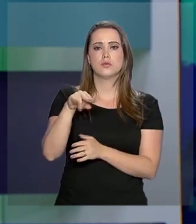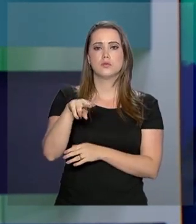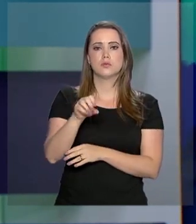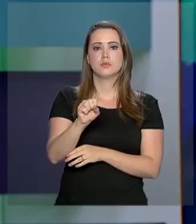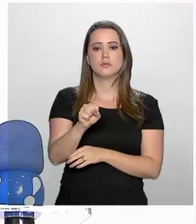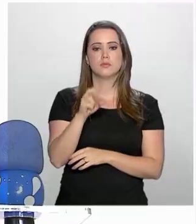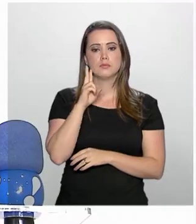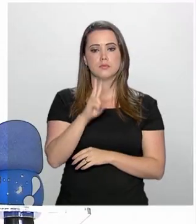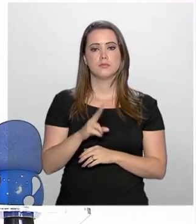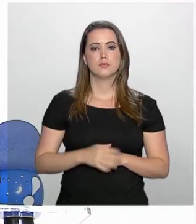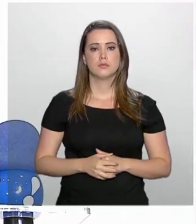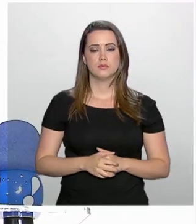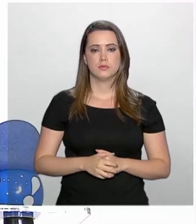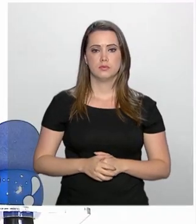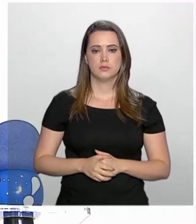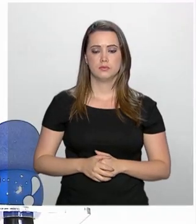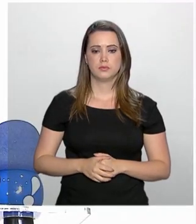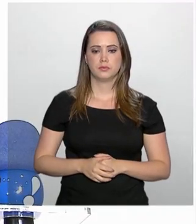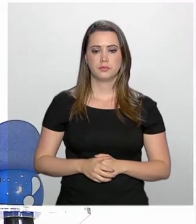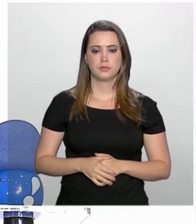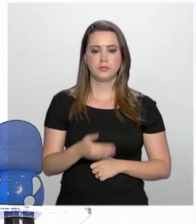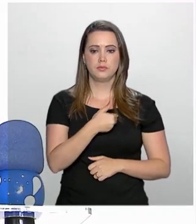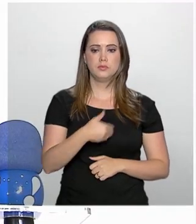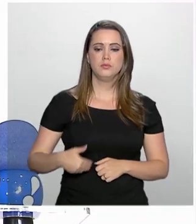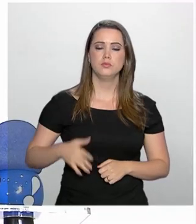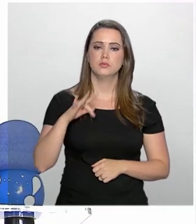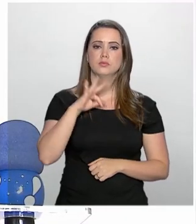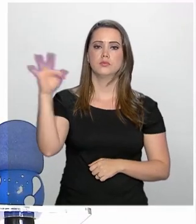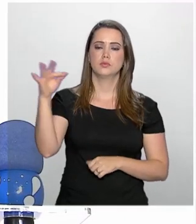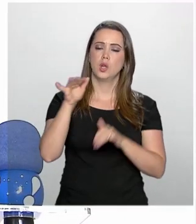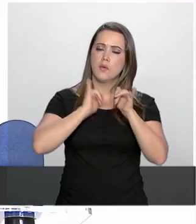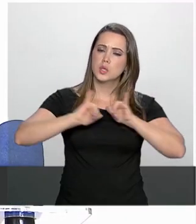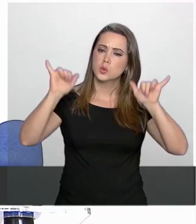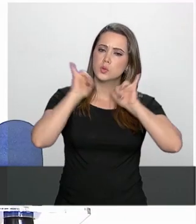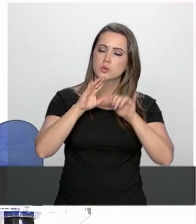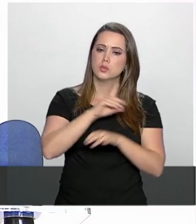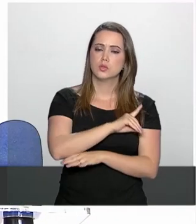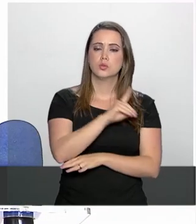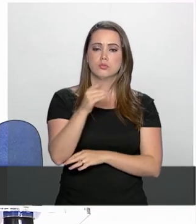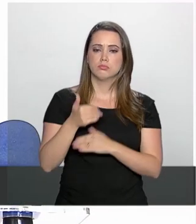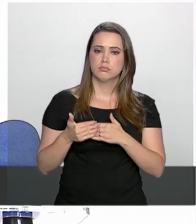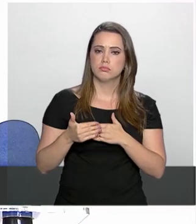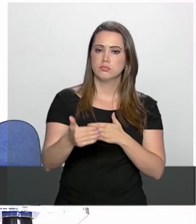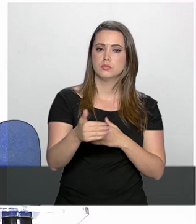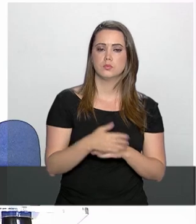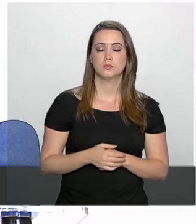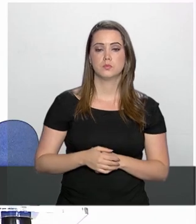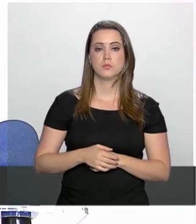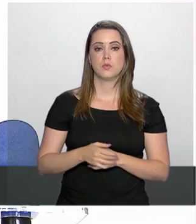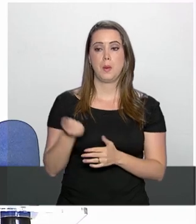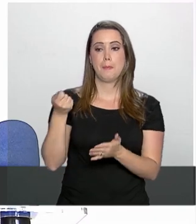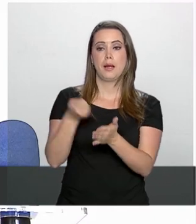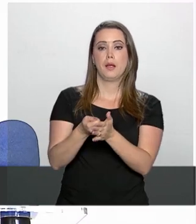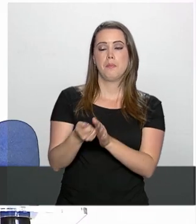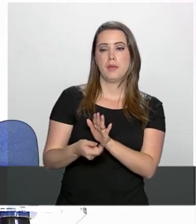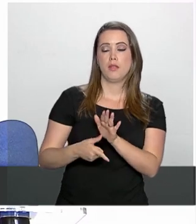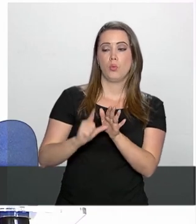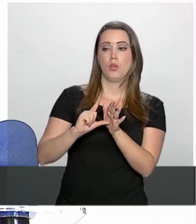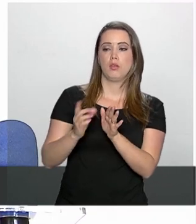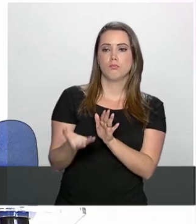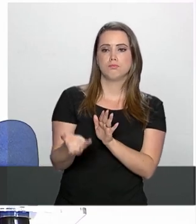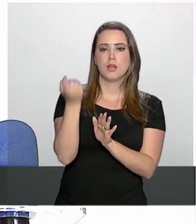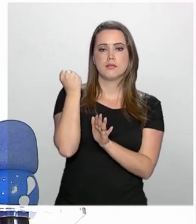ouvir. O governo federal vai anunciar nos próximos dias antecipação no